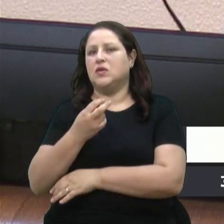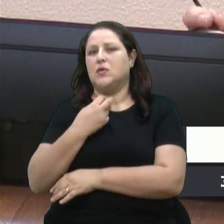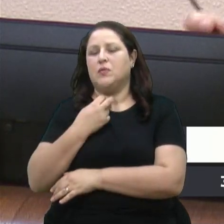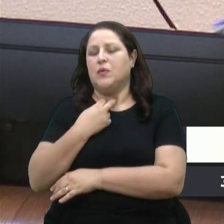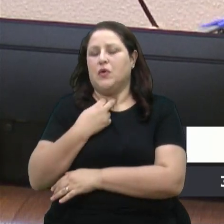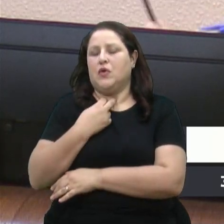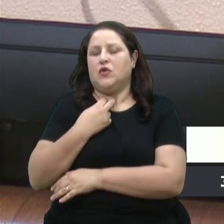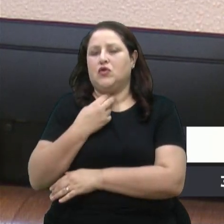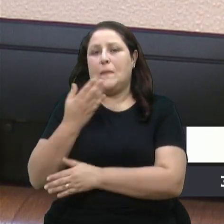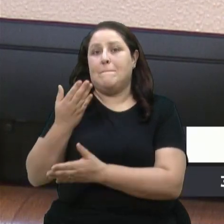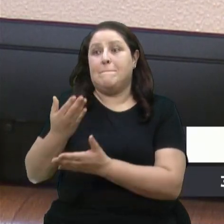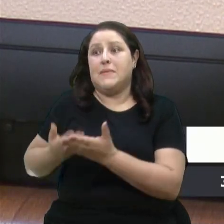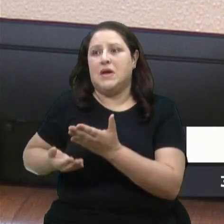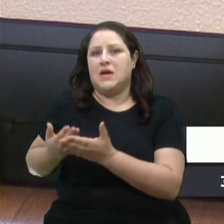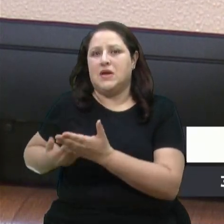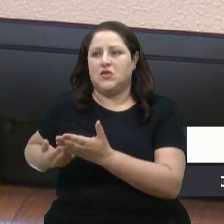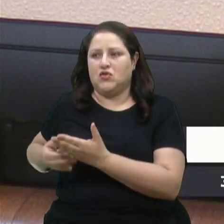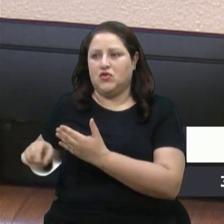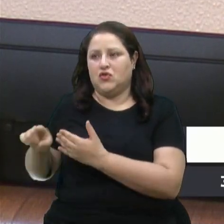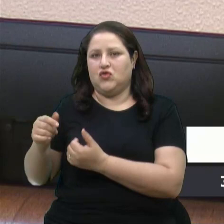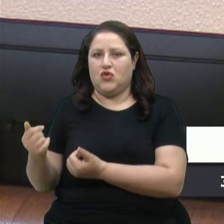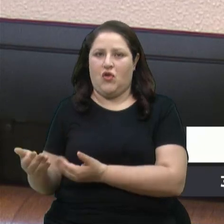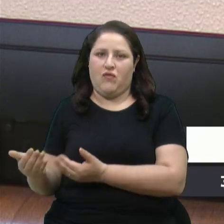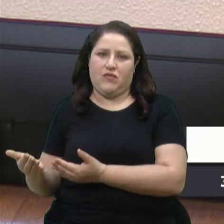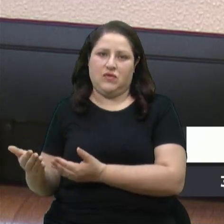perder esses jovens no caminho.